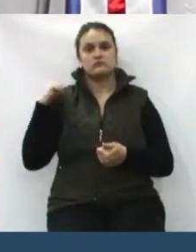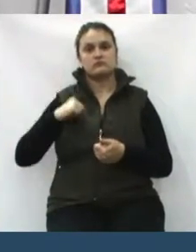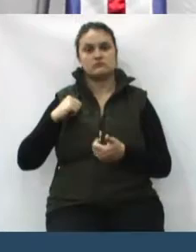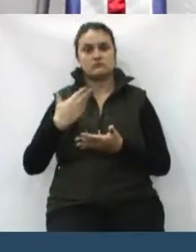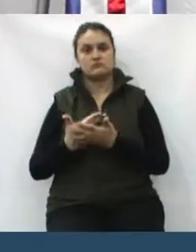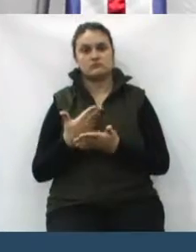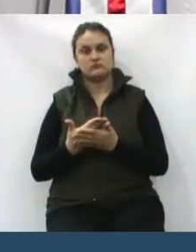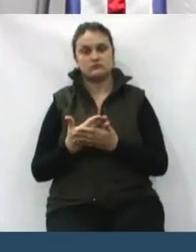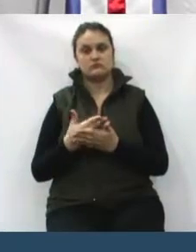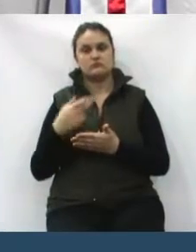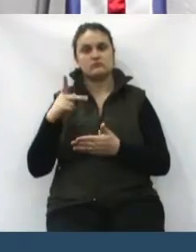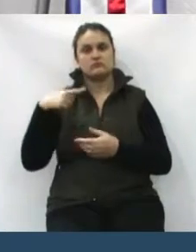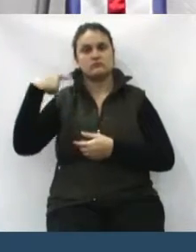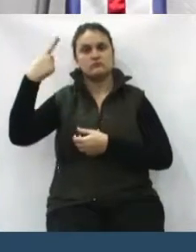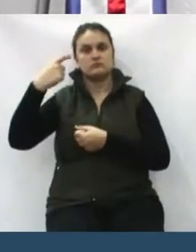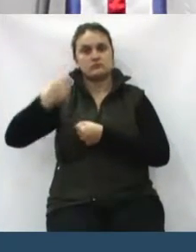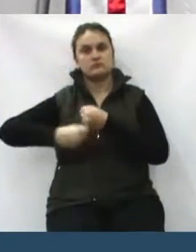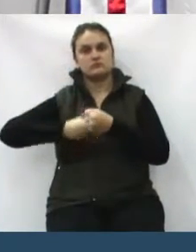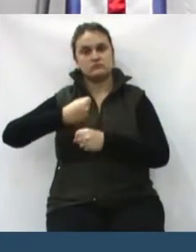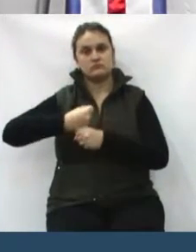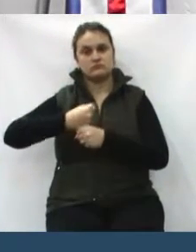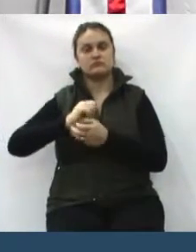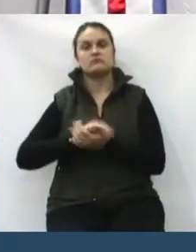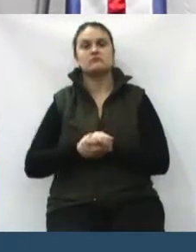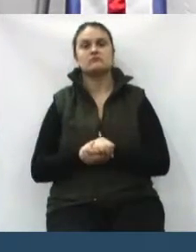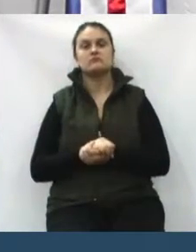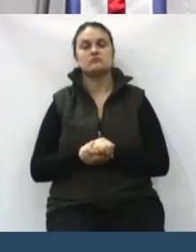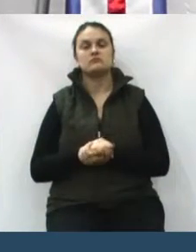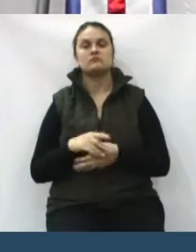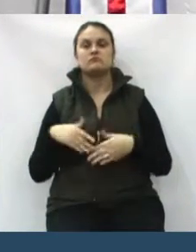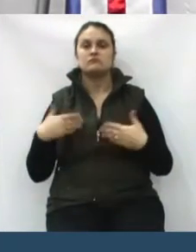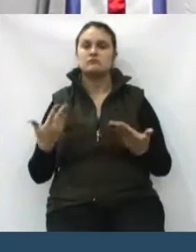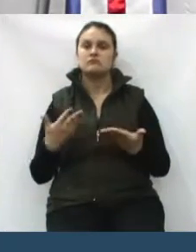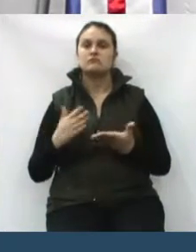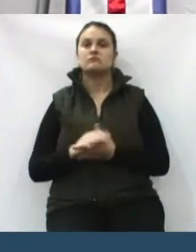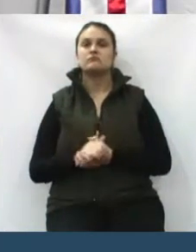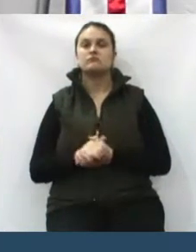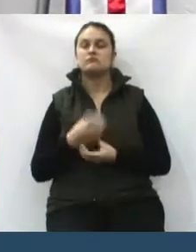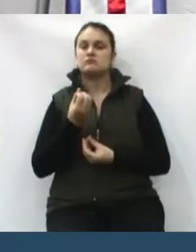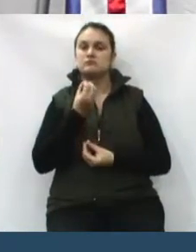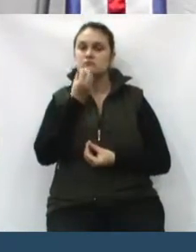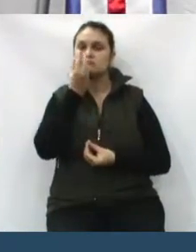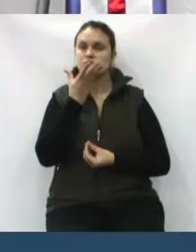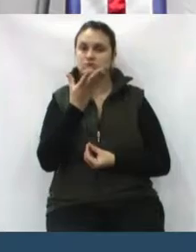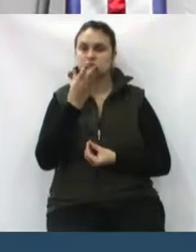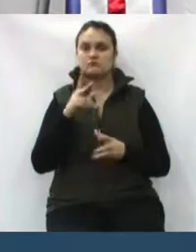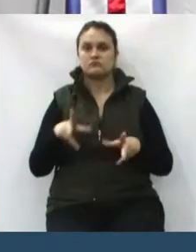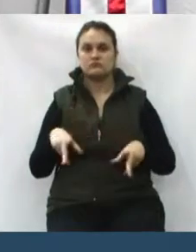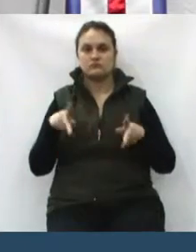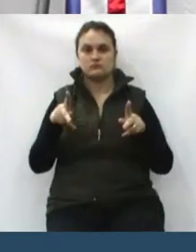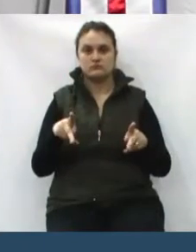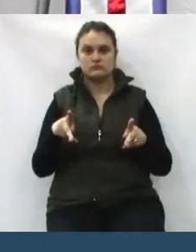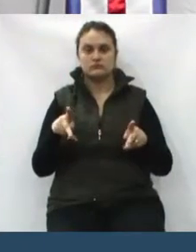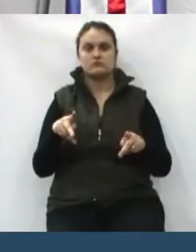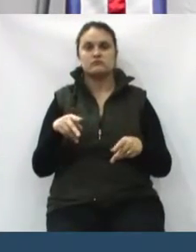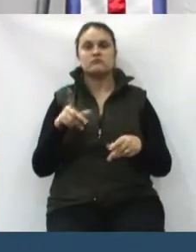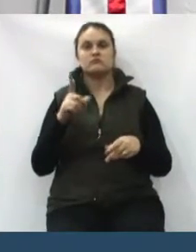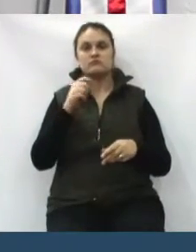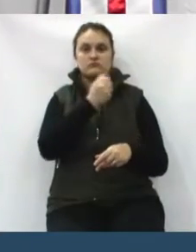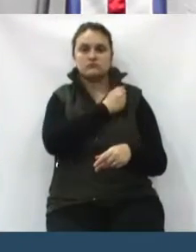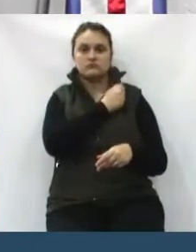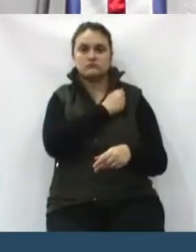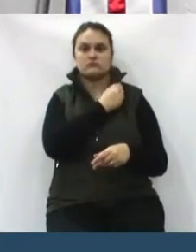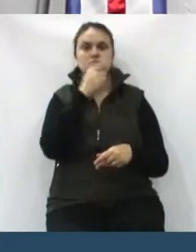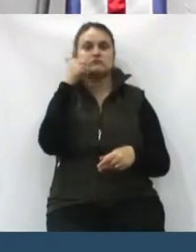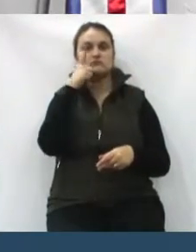para o próximo ano, né? Então, que bom que a população, que alunos vão